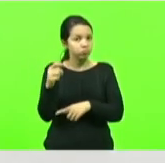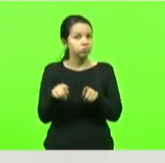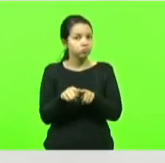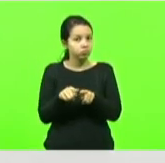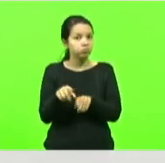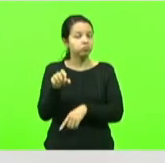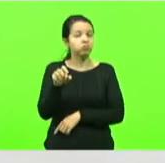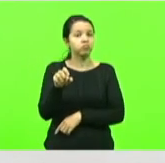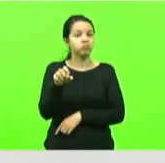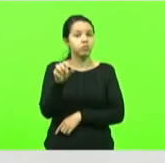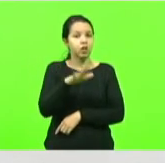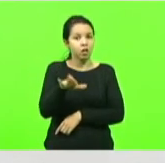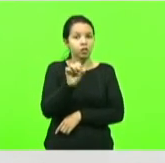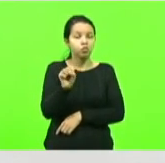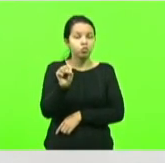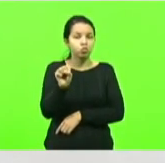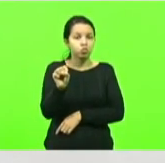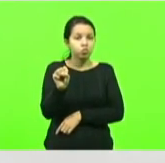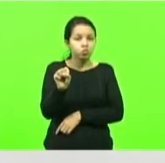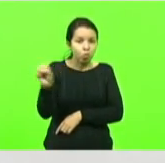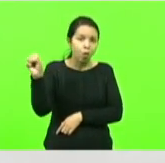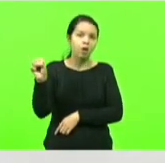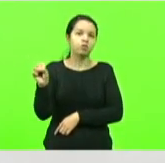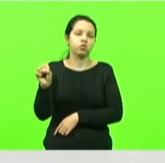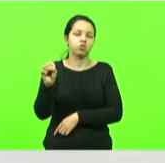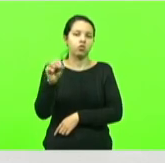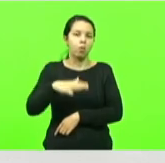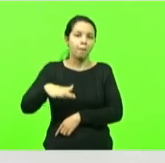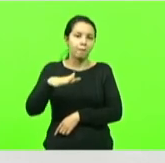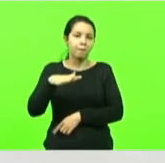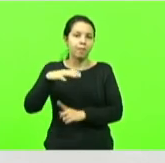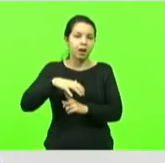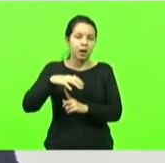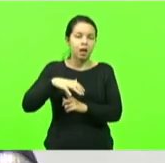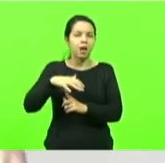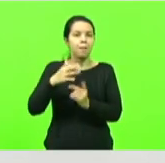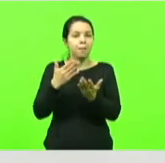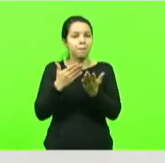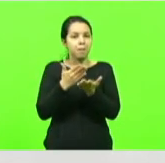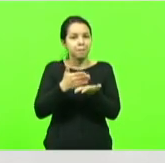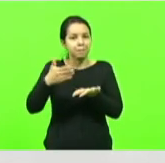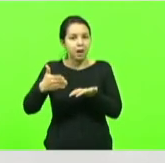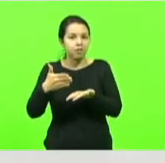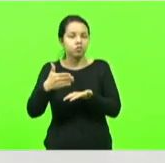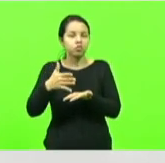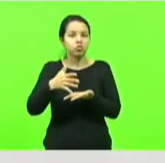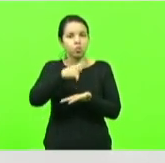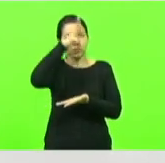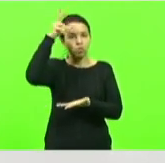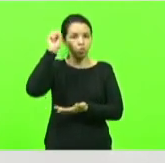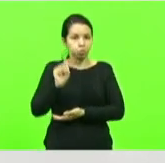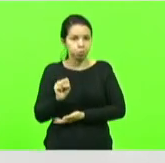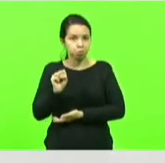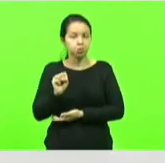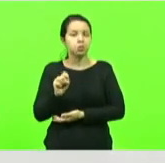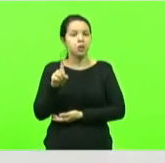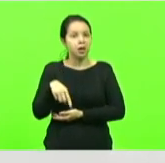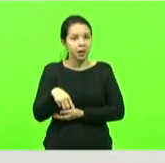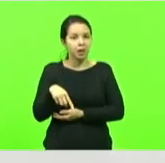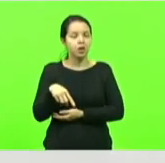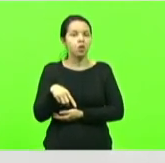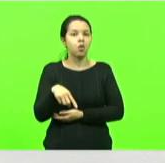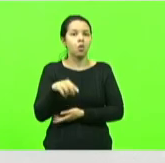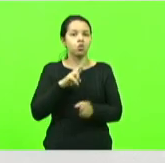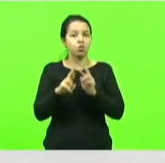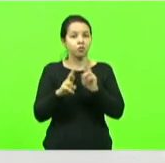do oeste do Paraná do oeste do Paraná parte do Mato Grosso do sul é a rodovia que é utilizada para